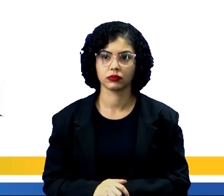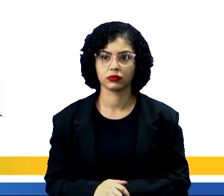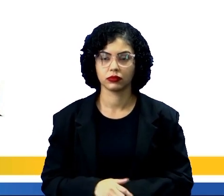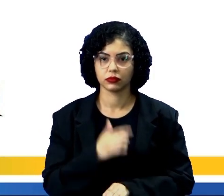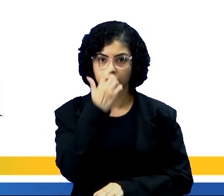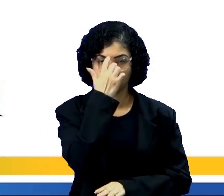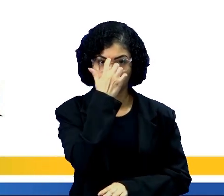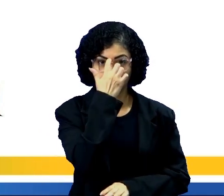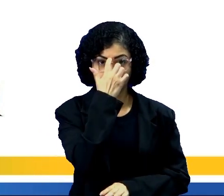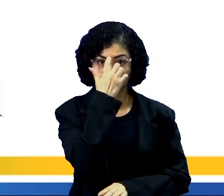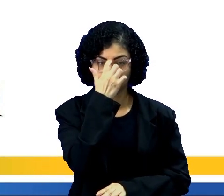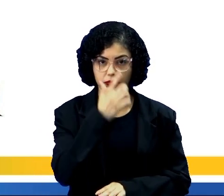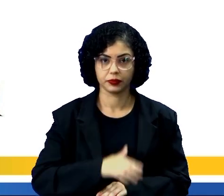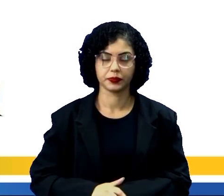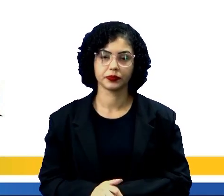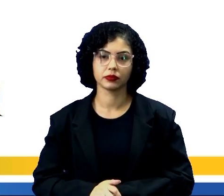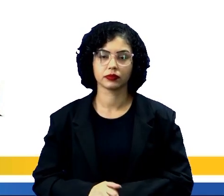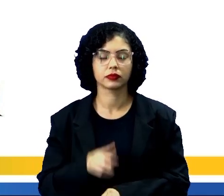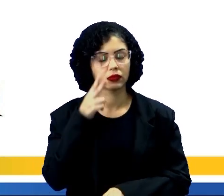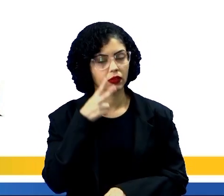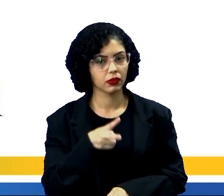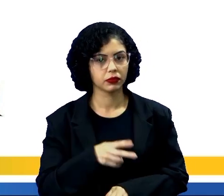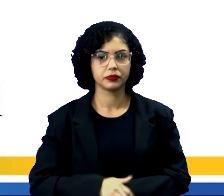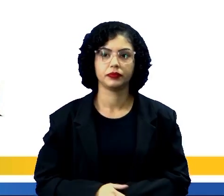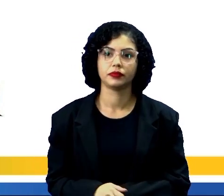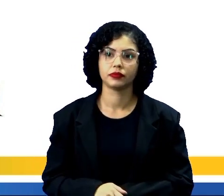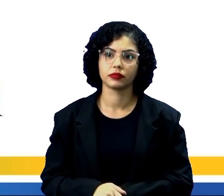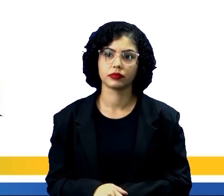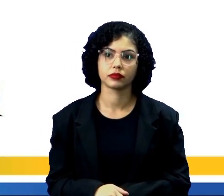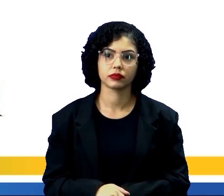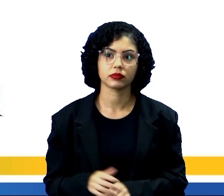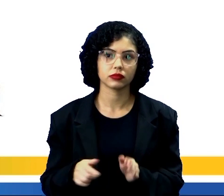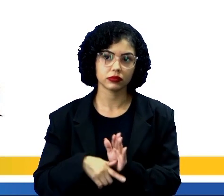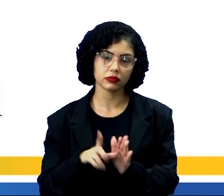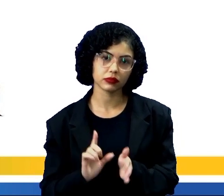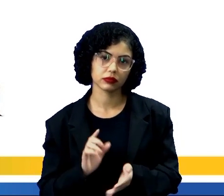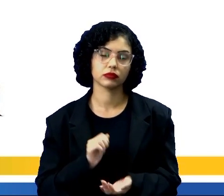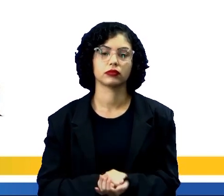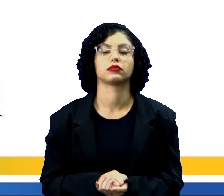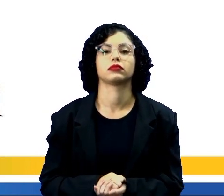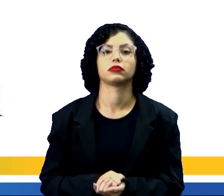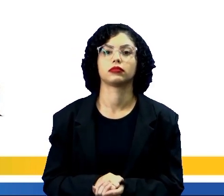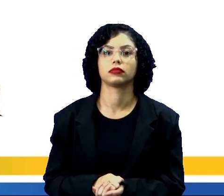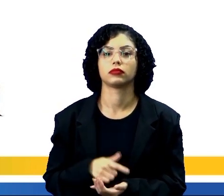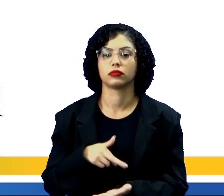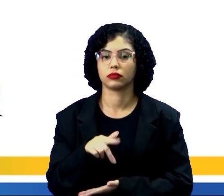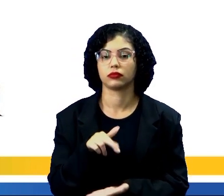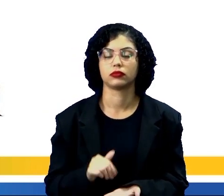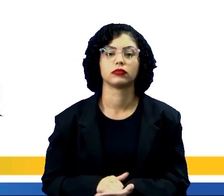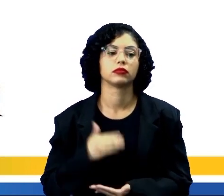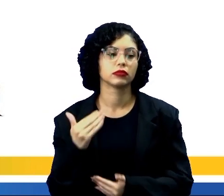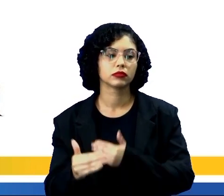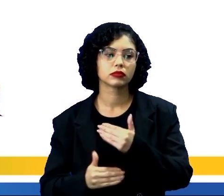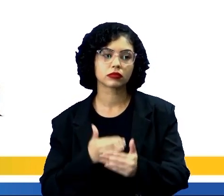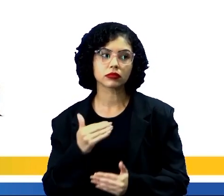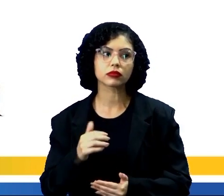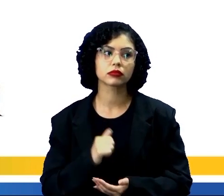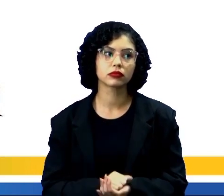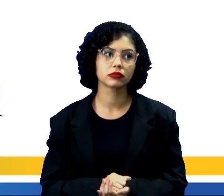utilizou. Então, veja bem, antes, né, eles andavam a pé durante